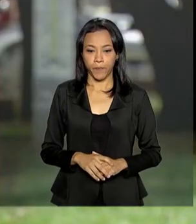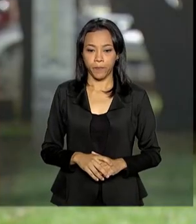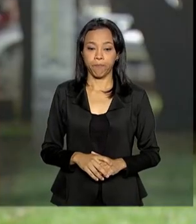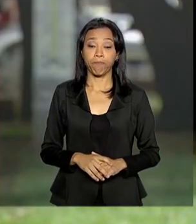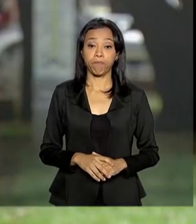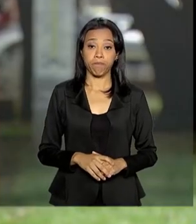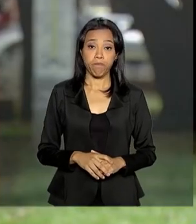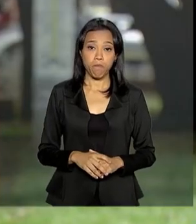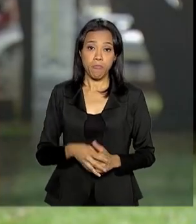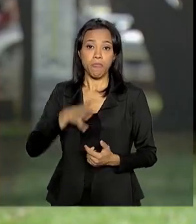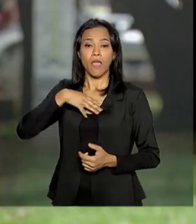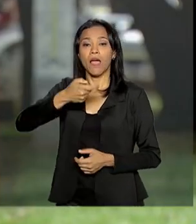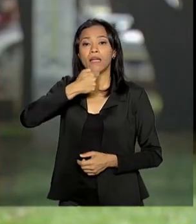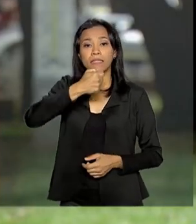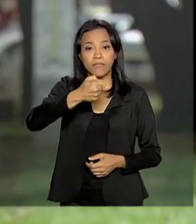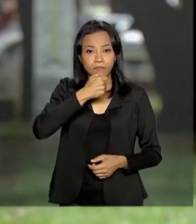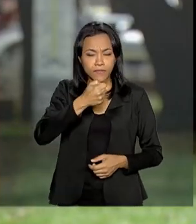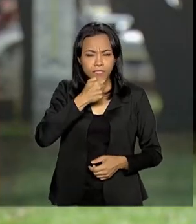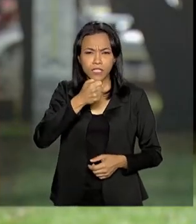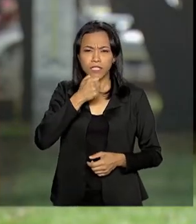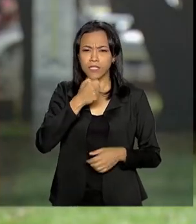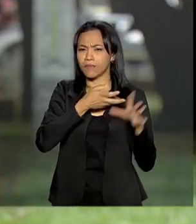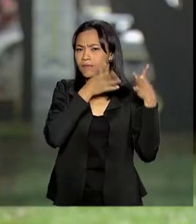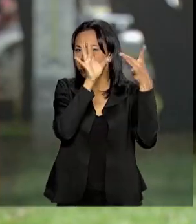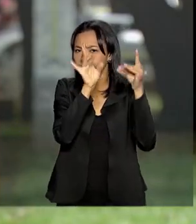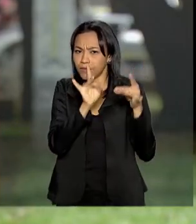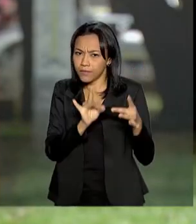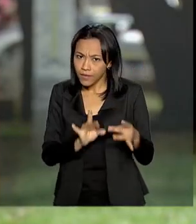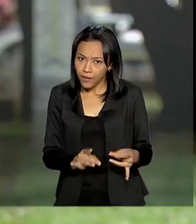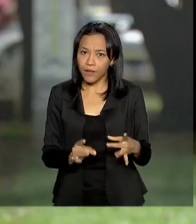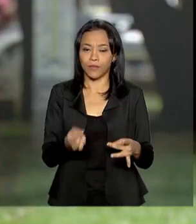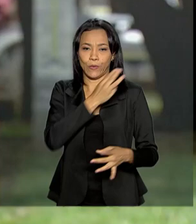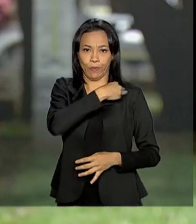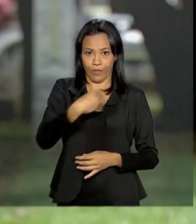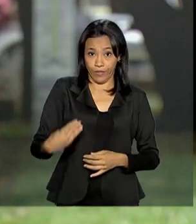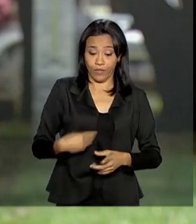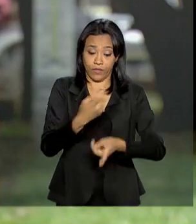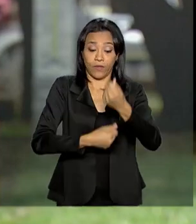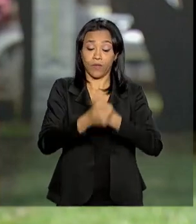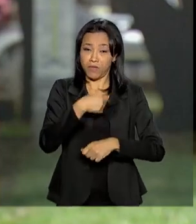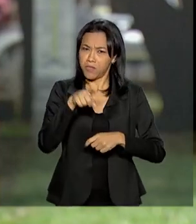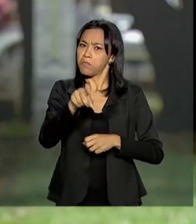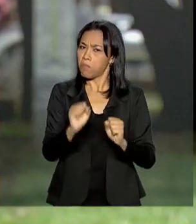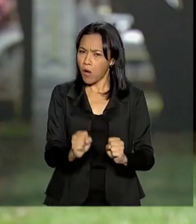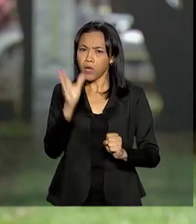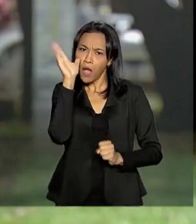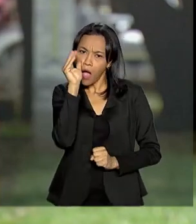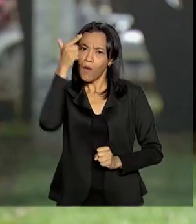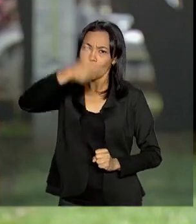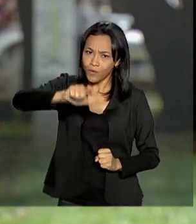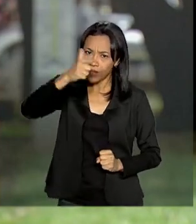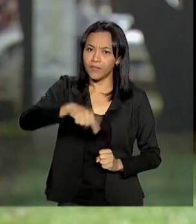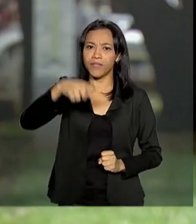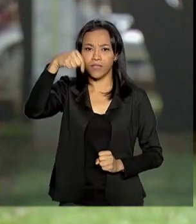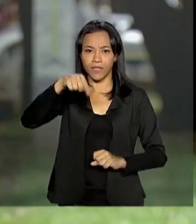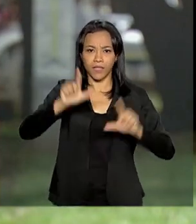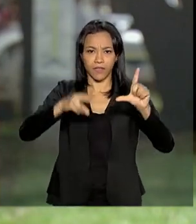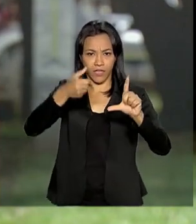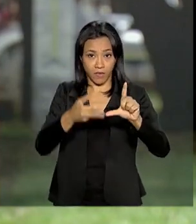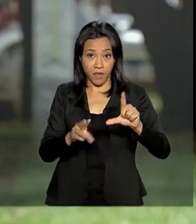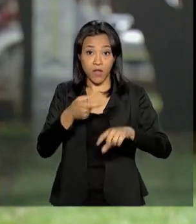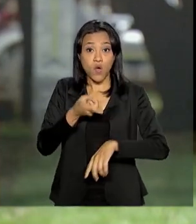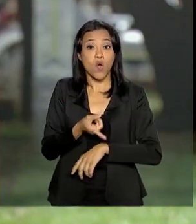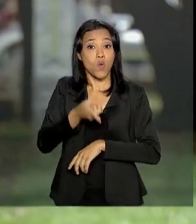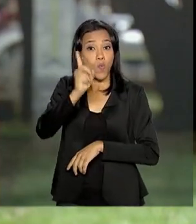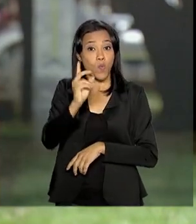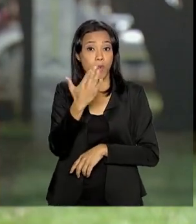A entrevista completa do ministro da Economia, Paulo Guedes, você pode rever aqui na NBR, a uma e meia da